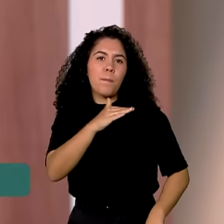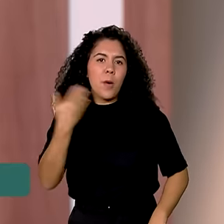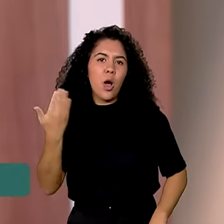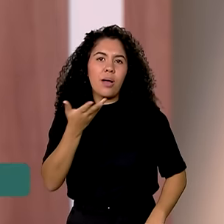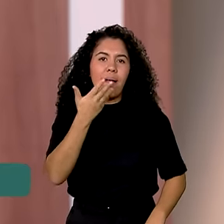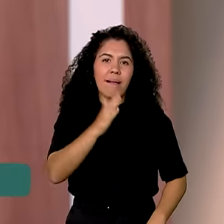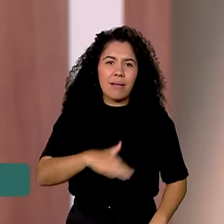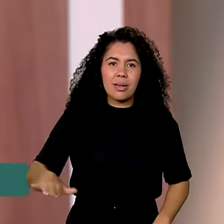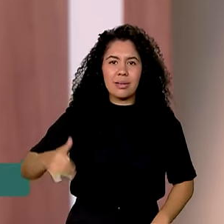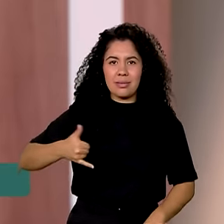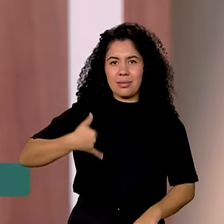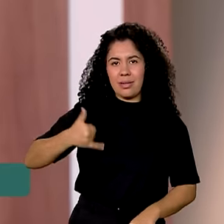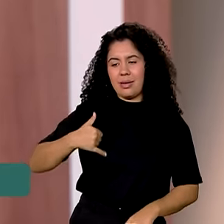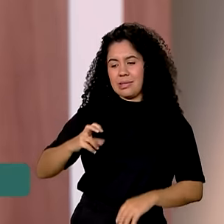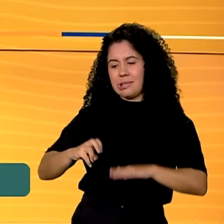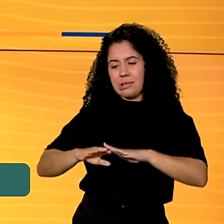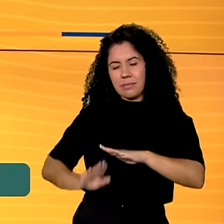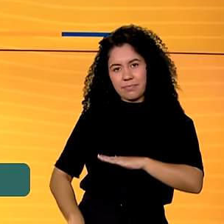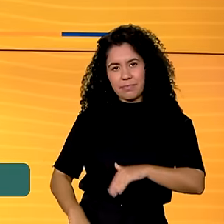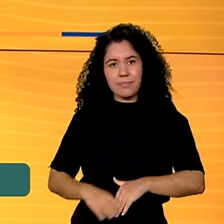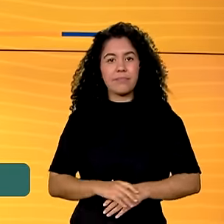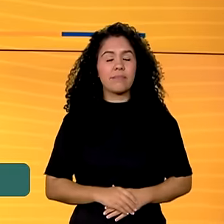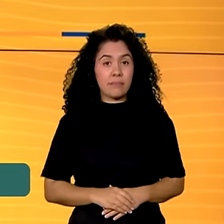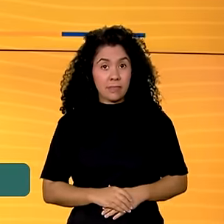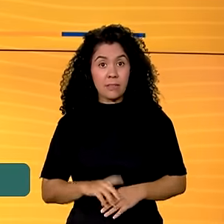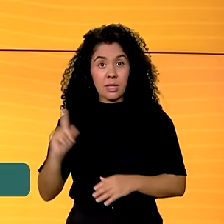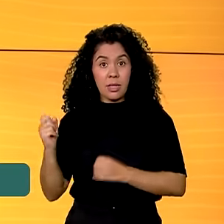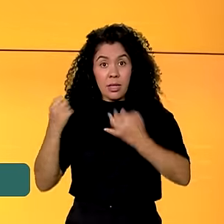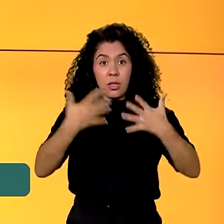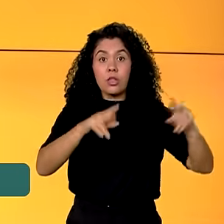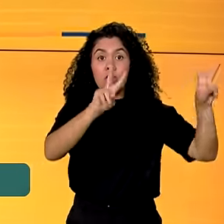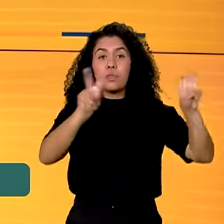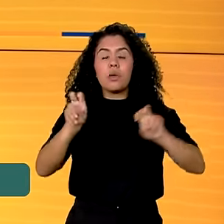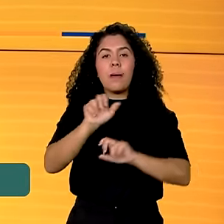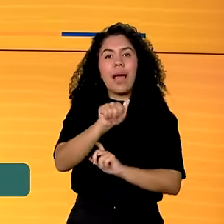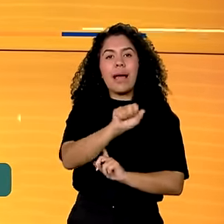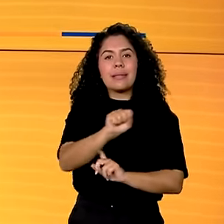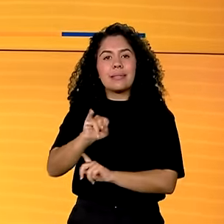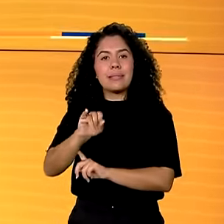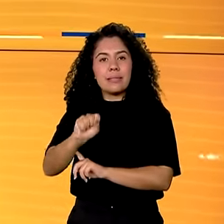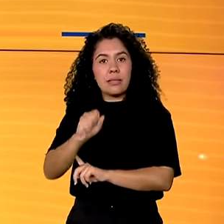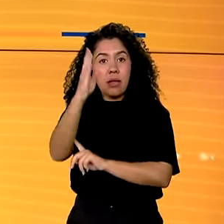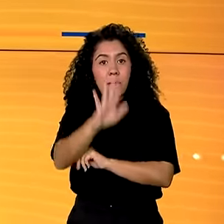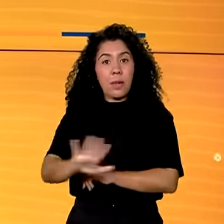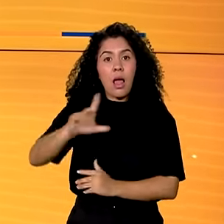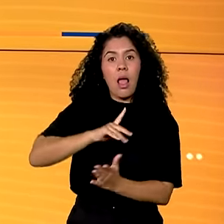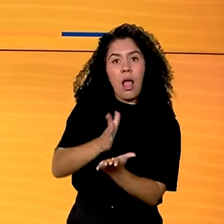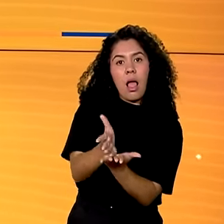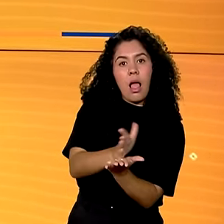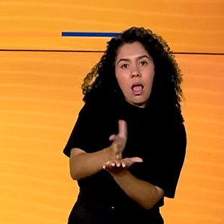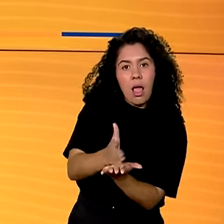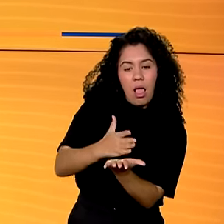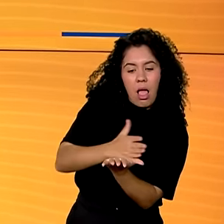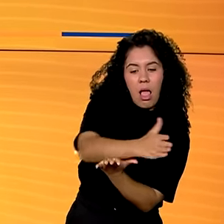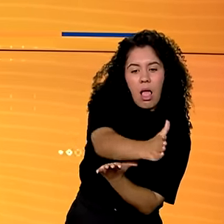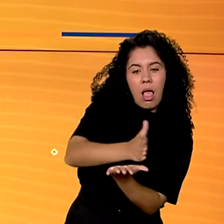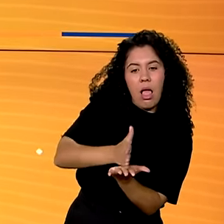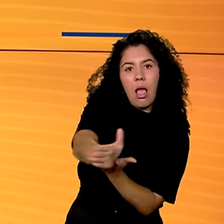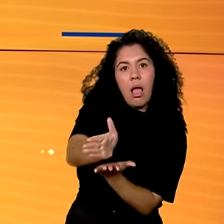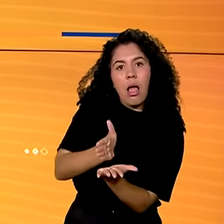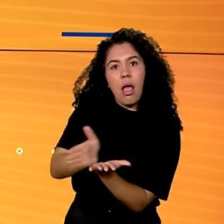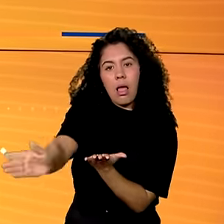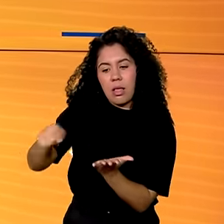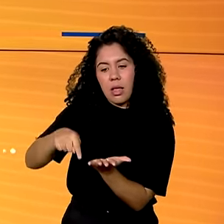crianças menores de 5 anos. Assis Brasil fica na tríplice fronteira entre Brasil, Bolívia e Peru